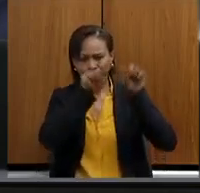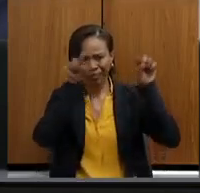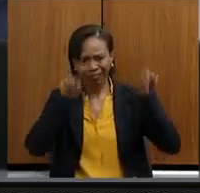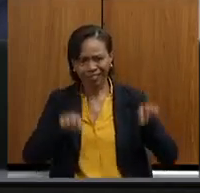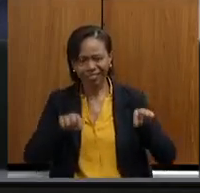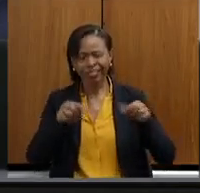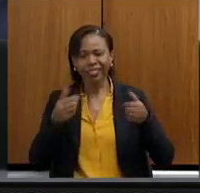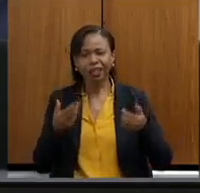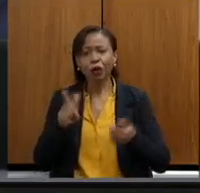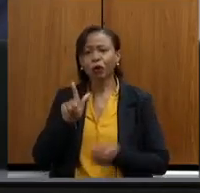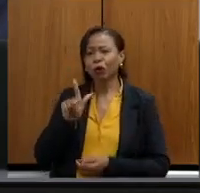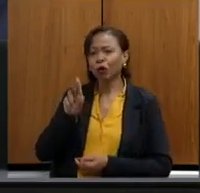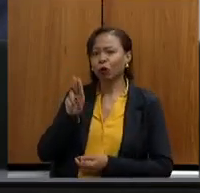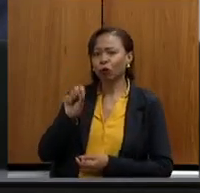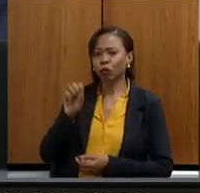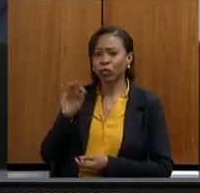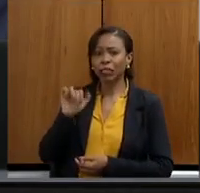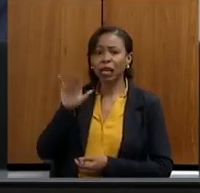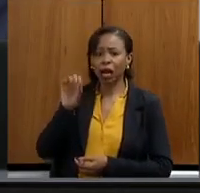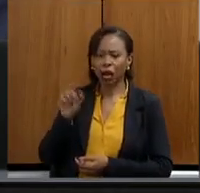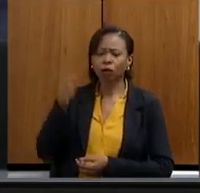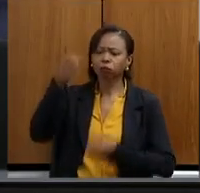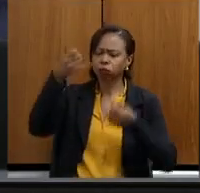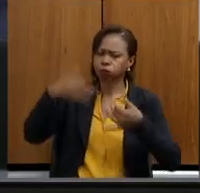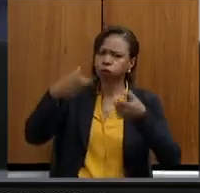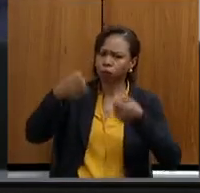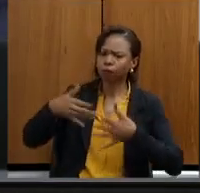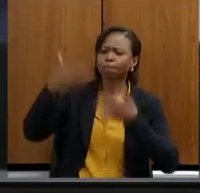Gustavo, por você ter colocado essas palavras aqui,